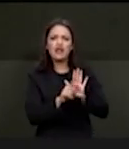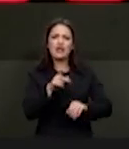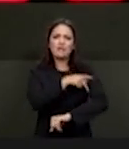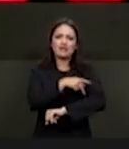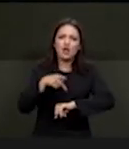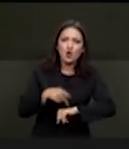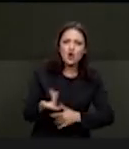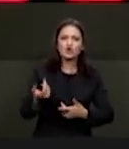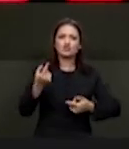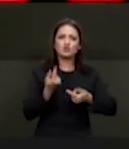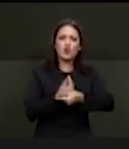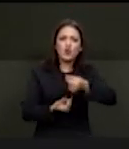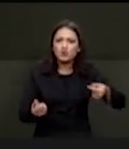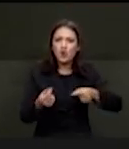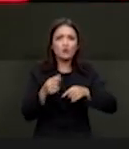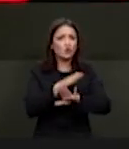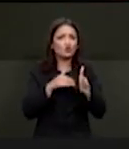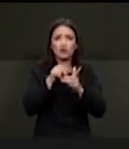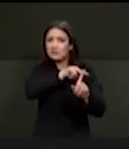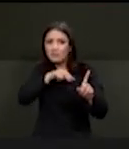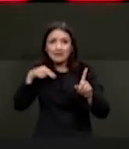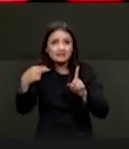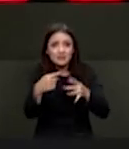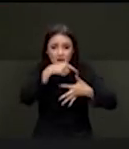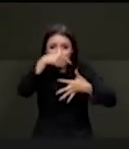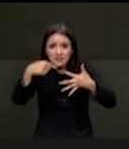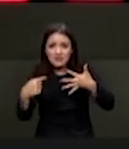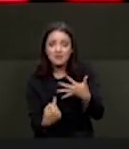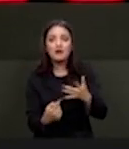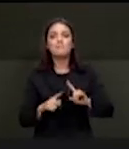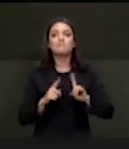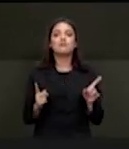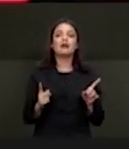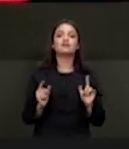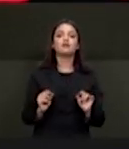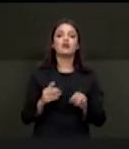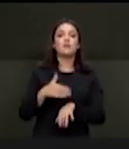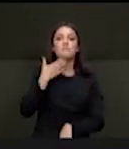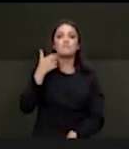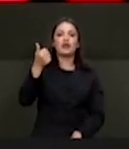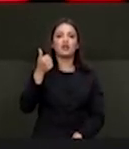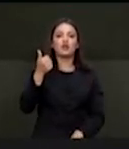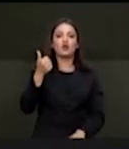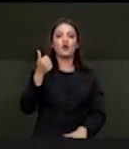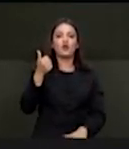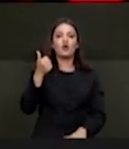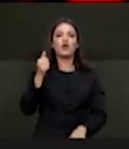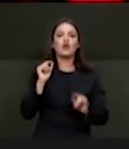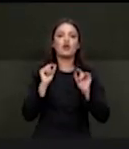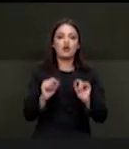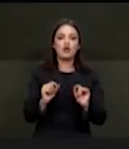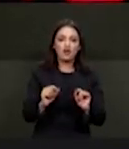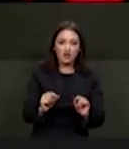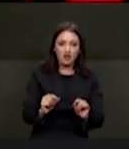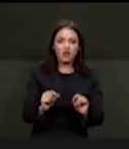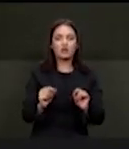pragmático qualquer perspectiva que você considere não há nada melhor para substituir uma política baseada num